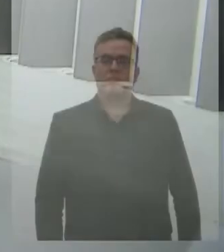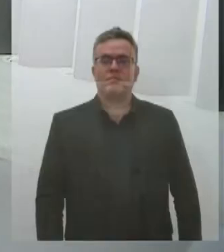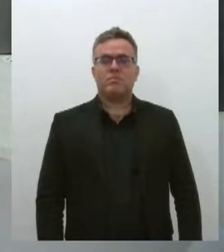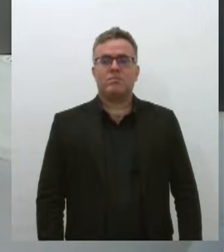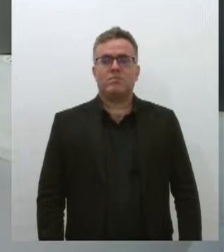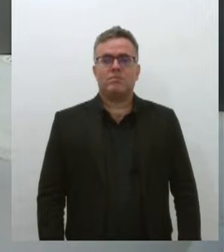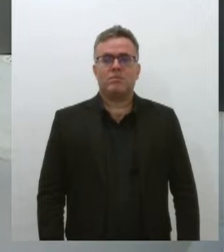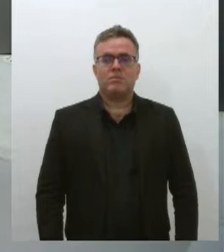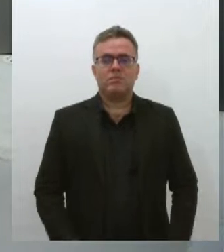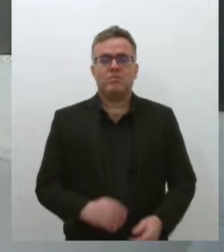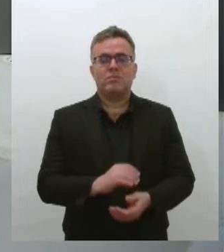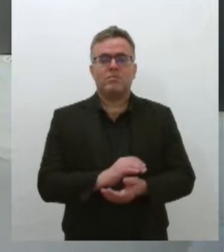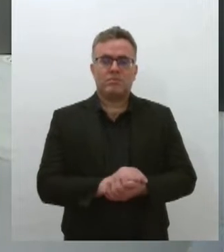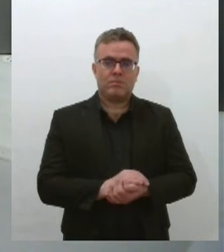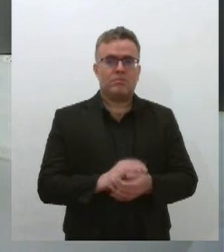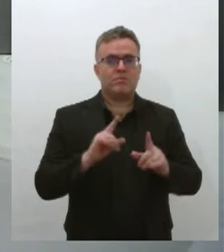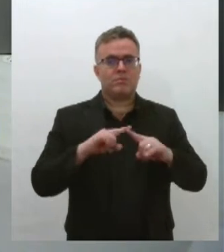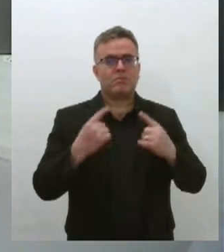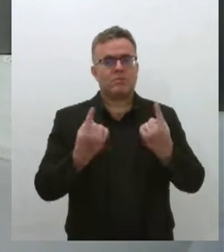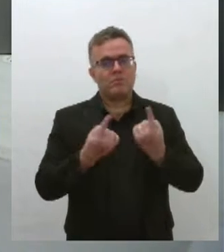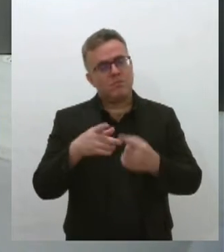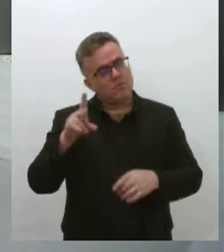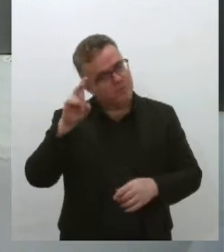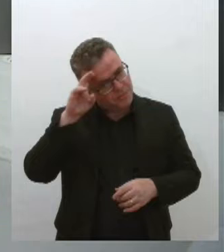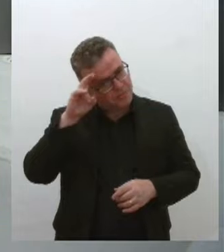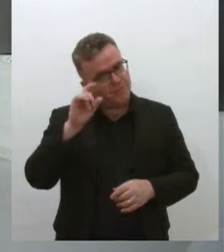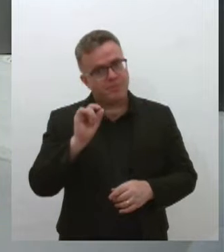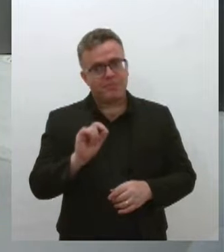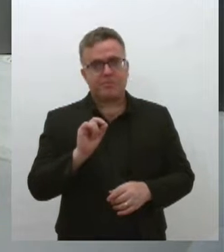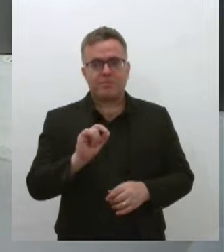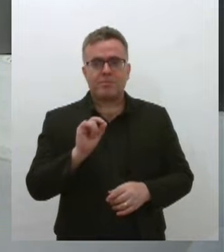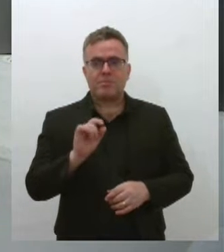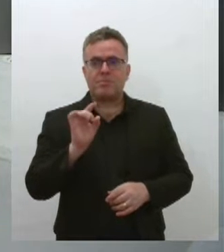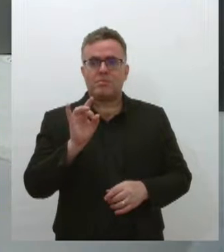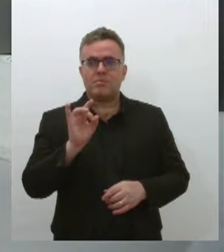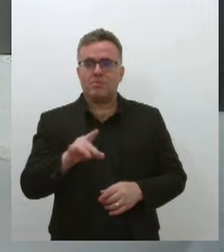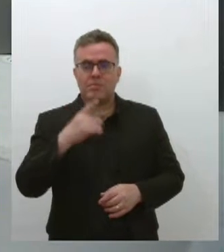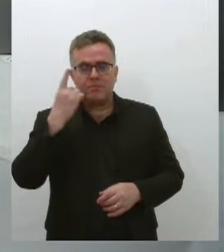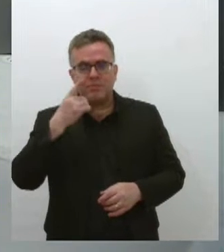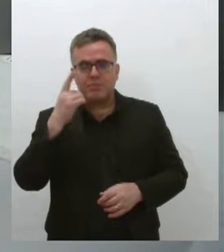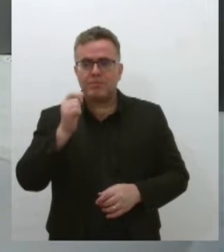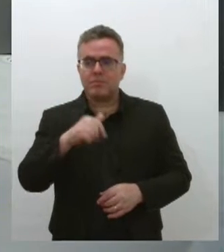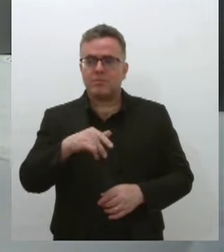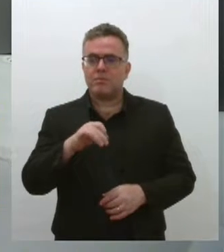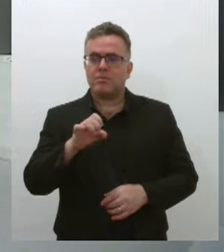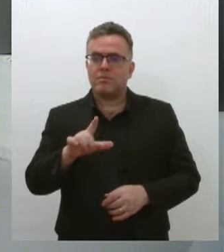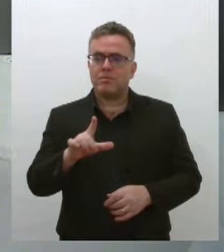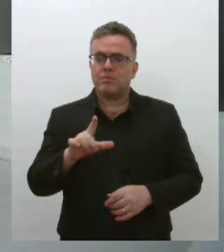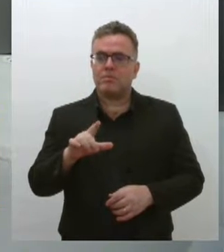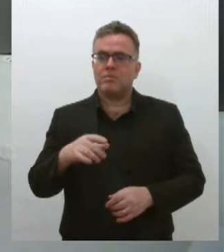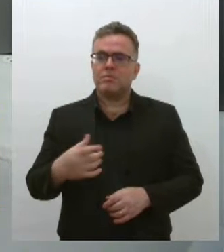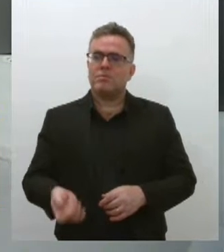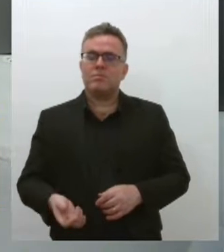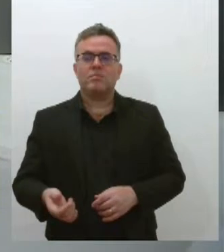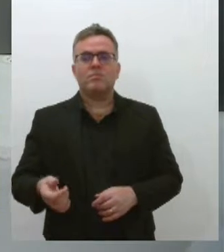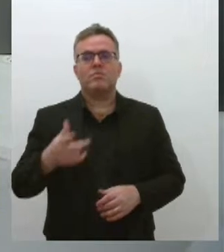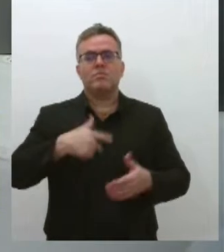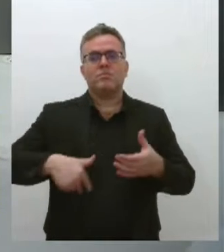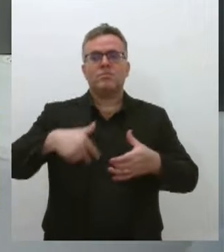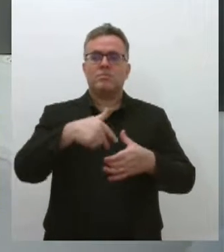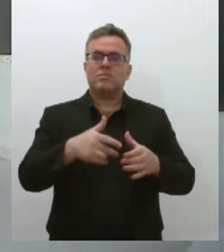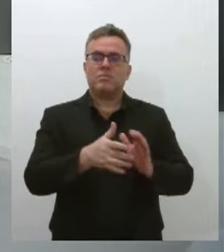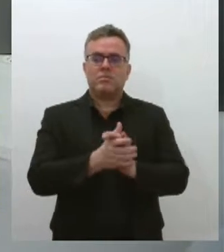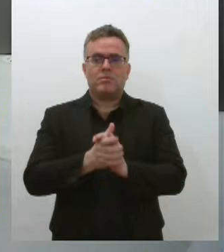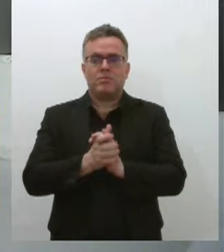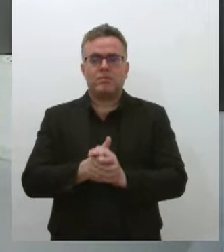Na sessão desta quinta-feira, apenas o deputado Daniel Fortes, do Cidadania, utilizou a tribuna. Ele falou